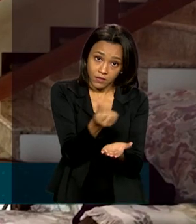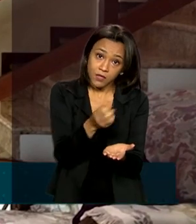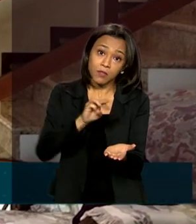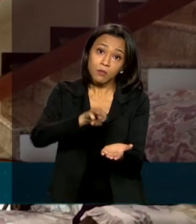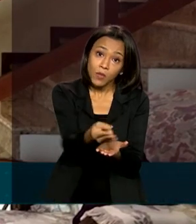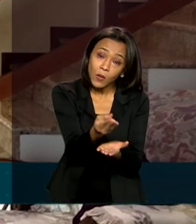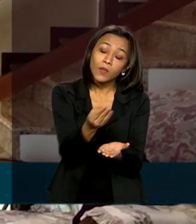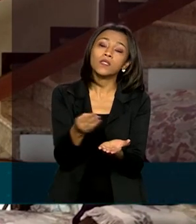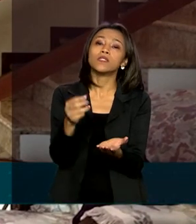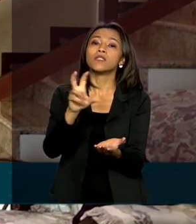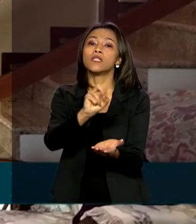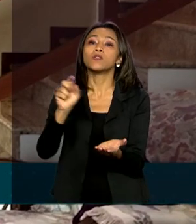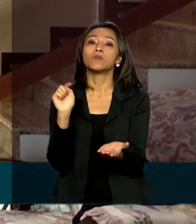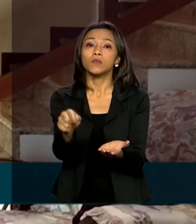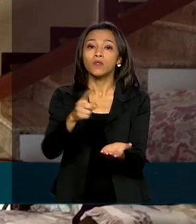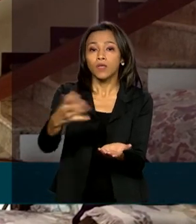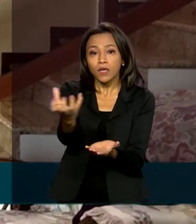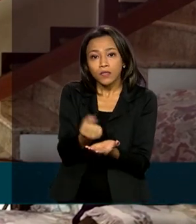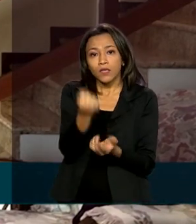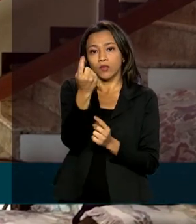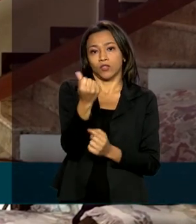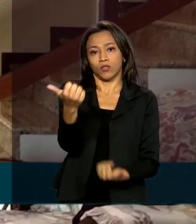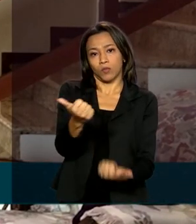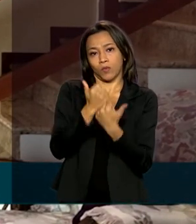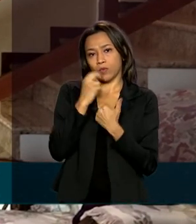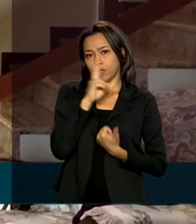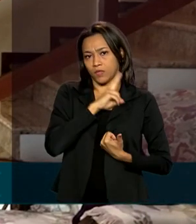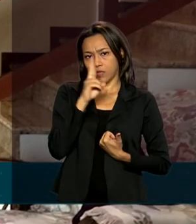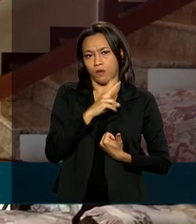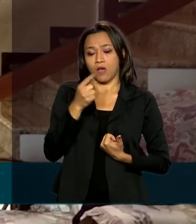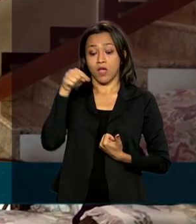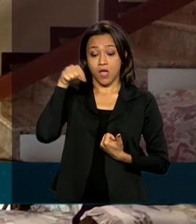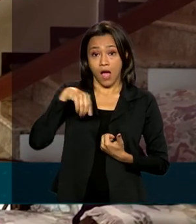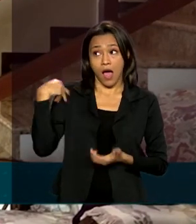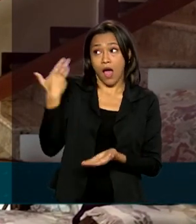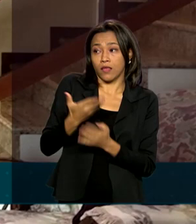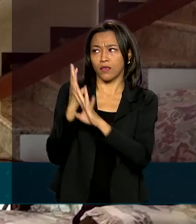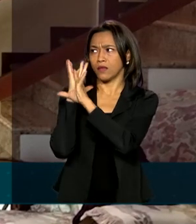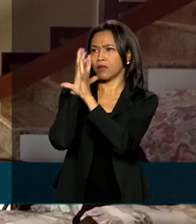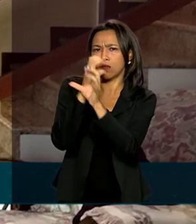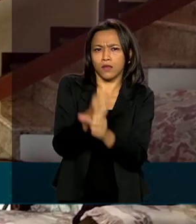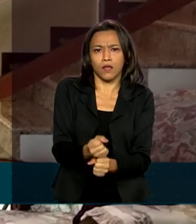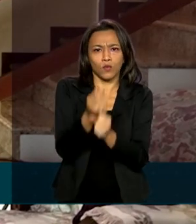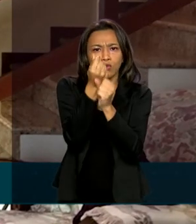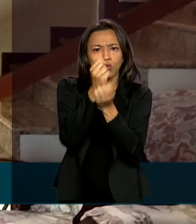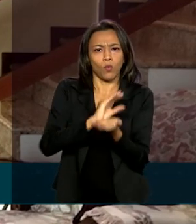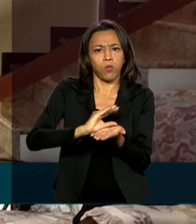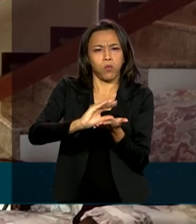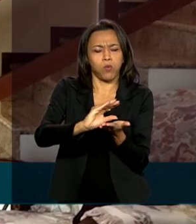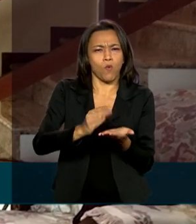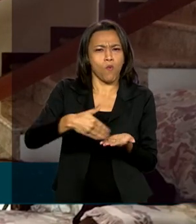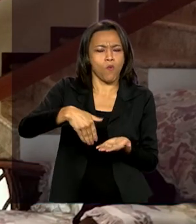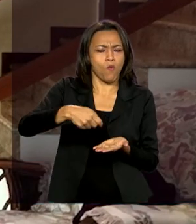que recebem o auxílio emergencial. Um investimento, até o momento, de quase